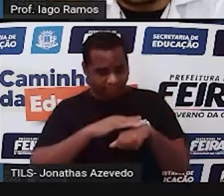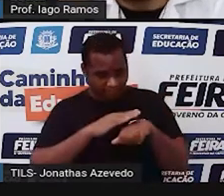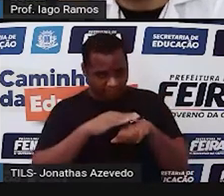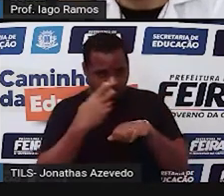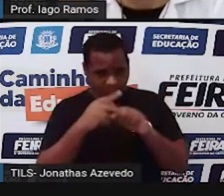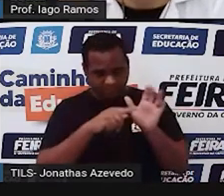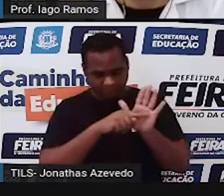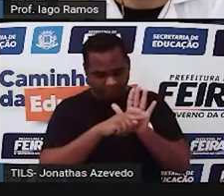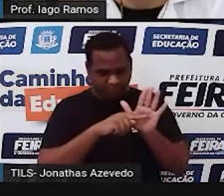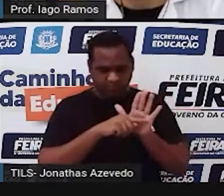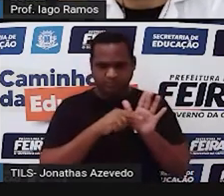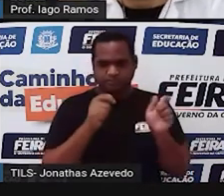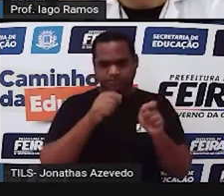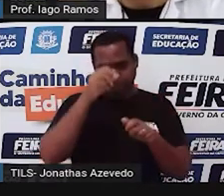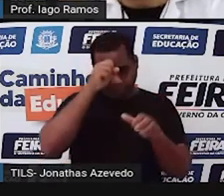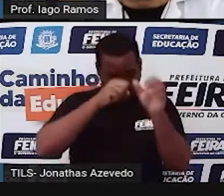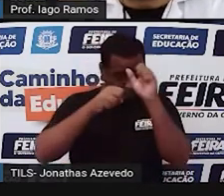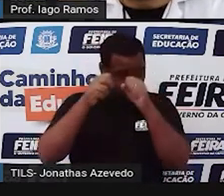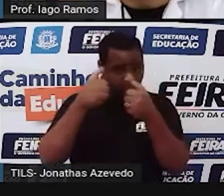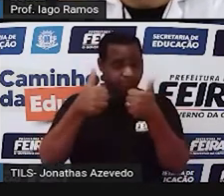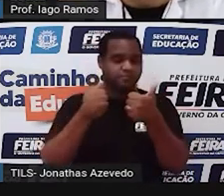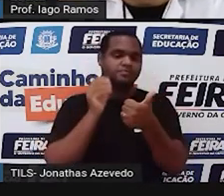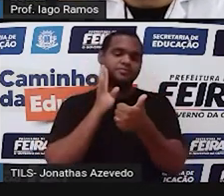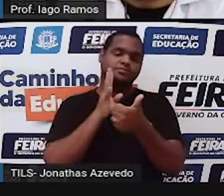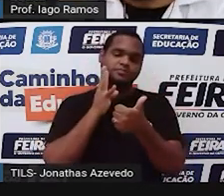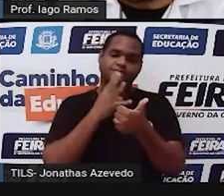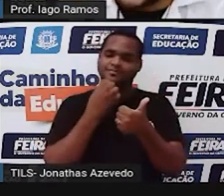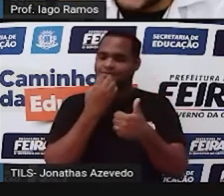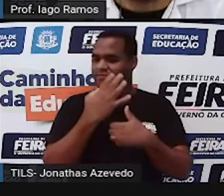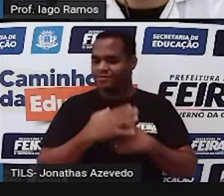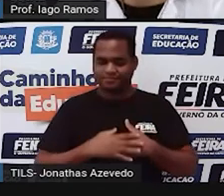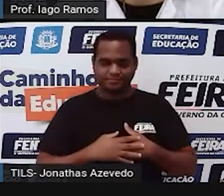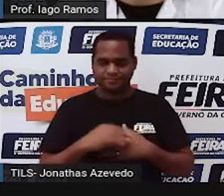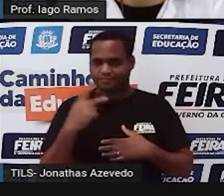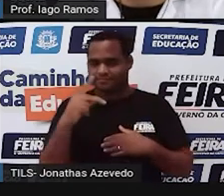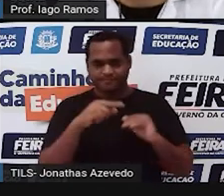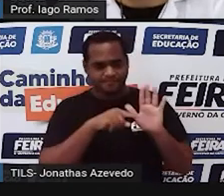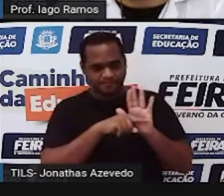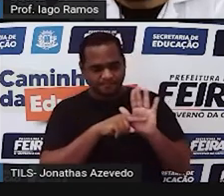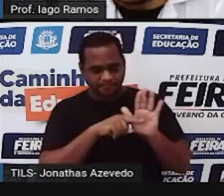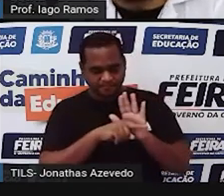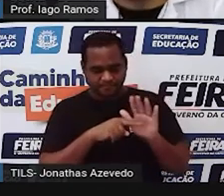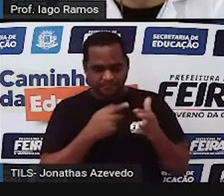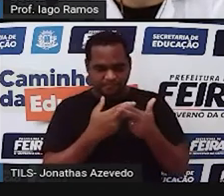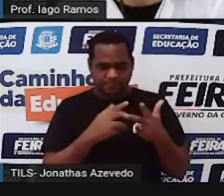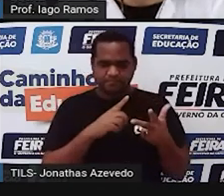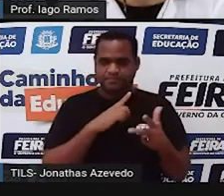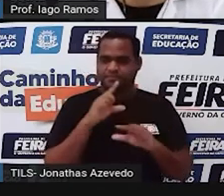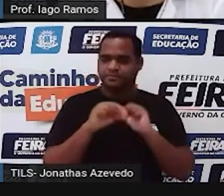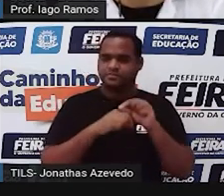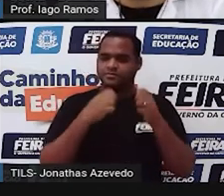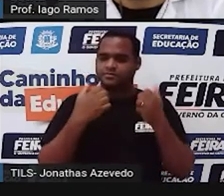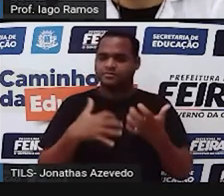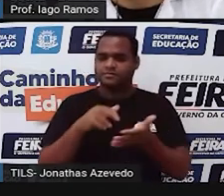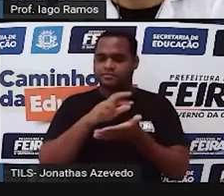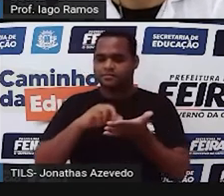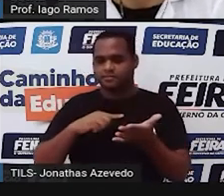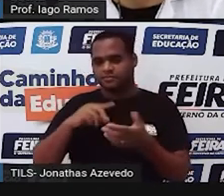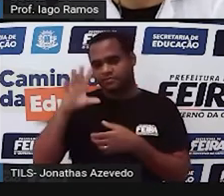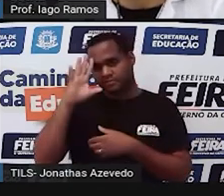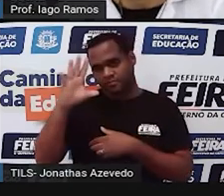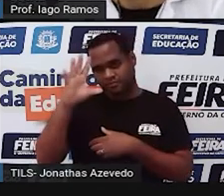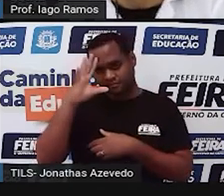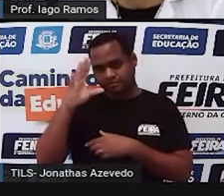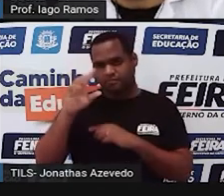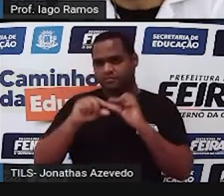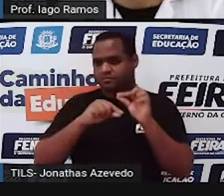aprender mais uma coisa bacana sobre triângulos. E investigar é uma tarefa muito bacana quando a gente pensa em